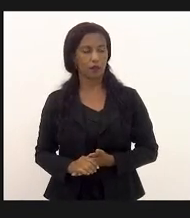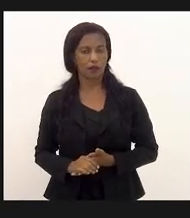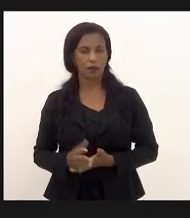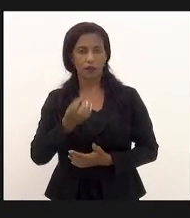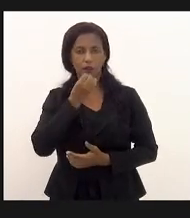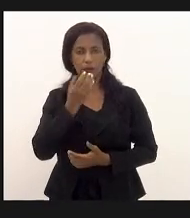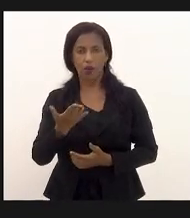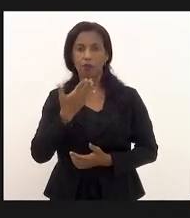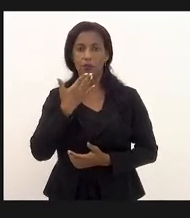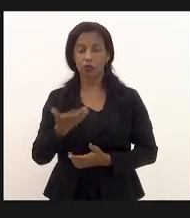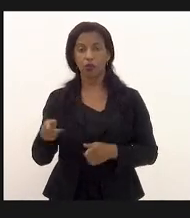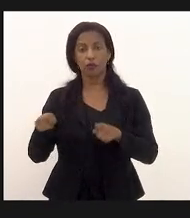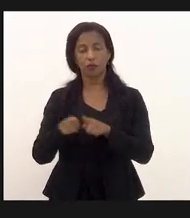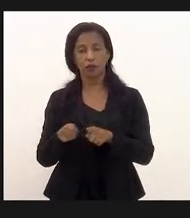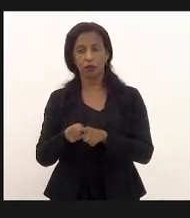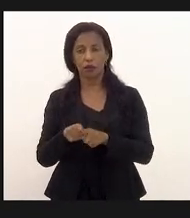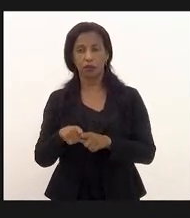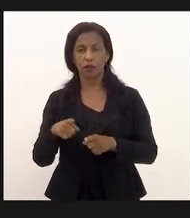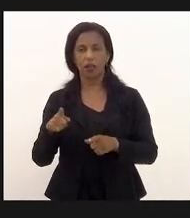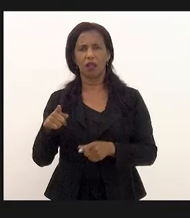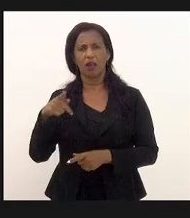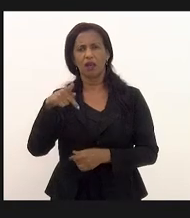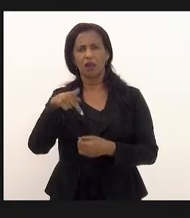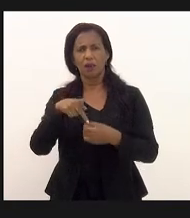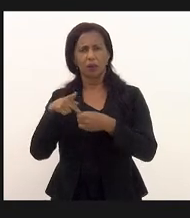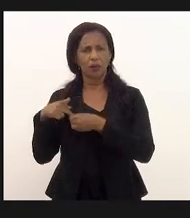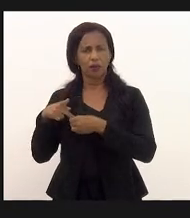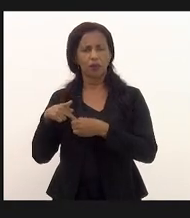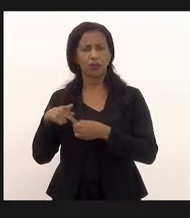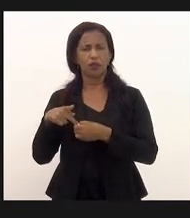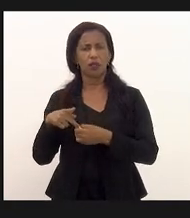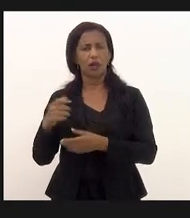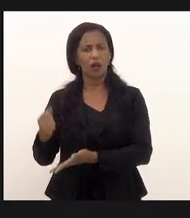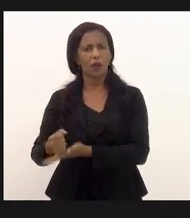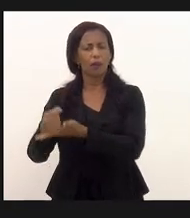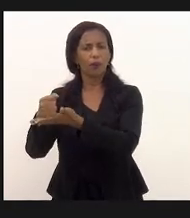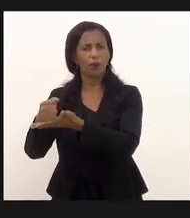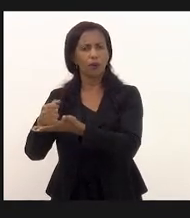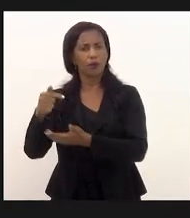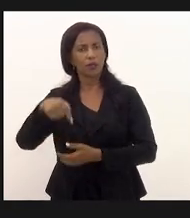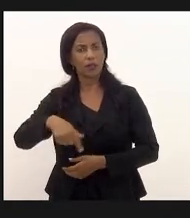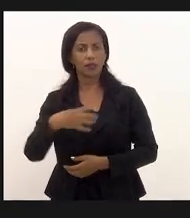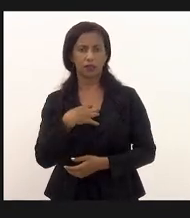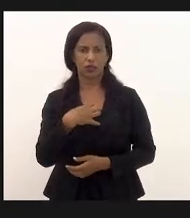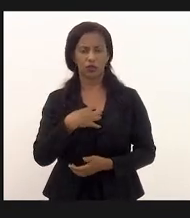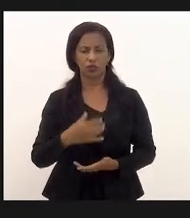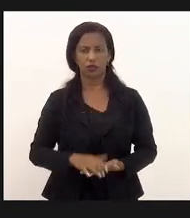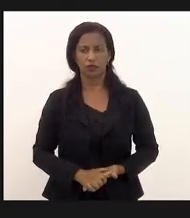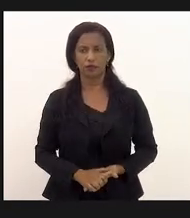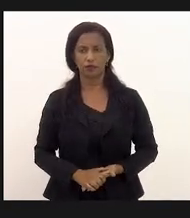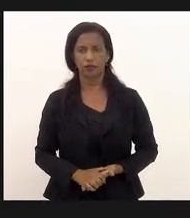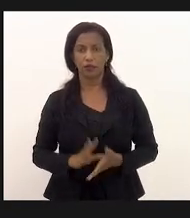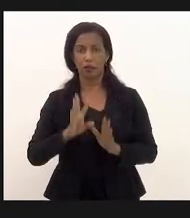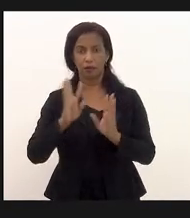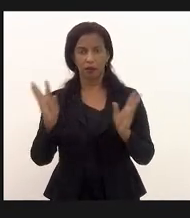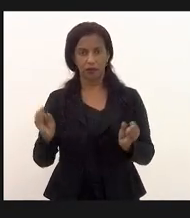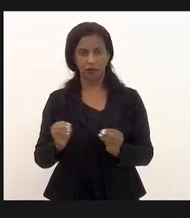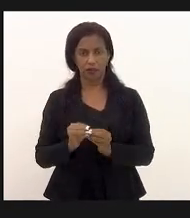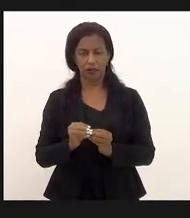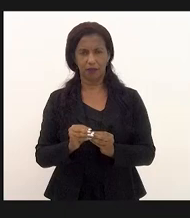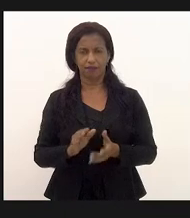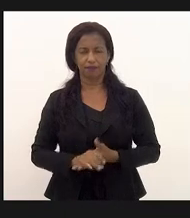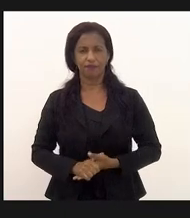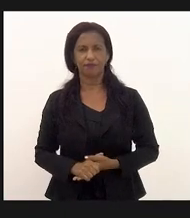a isso pedindo inclusive a Procuradoria Geral do Estado apoio nesse sentido e para finalizar presidente